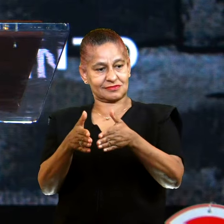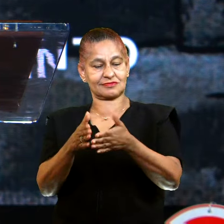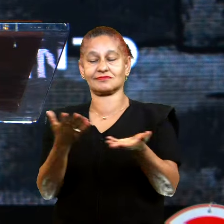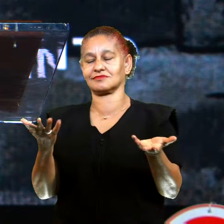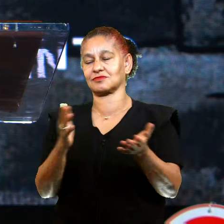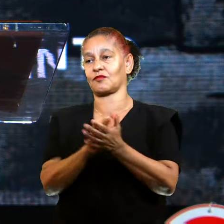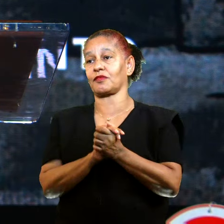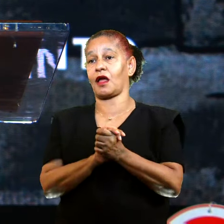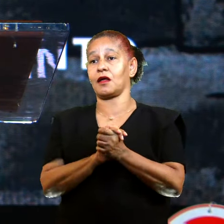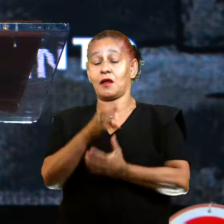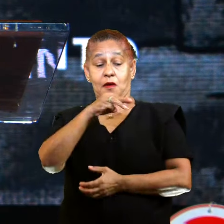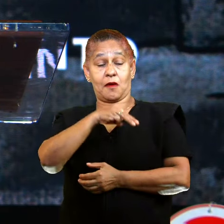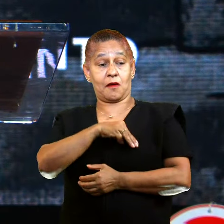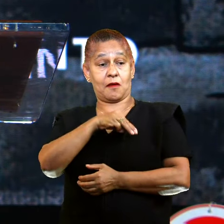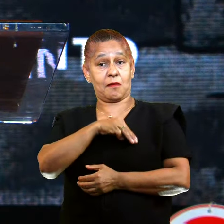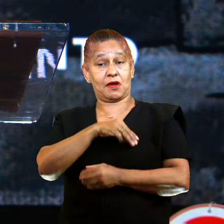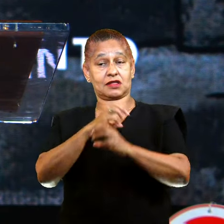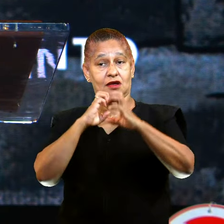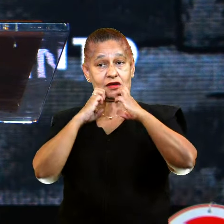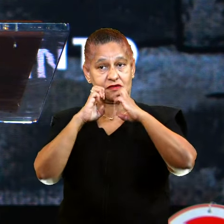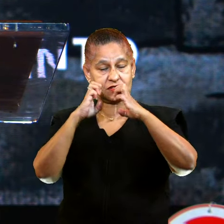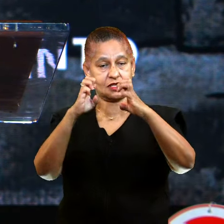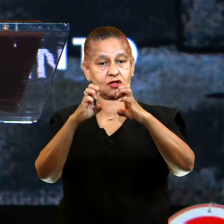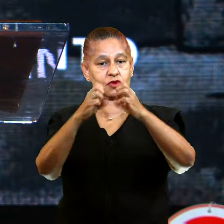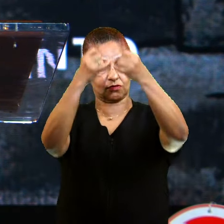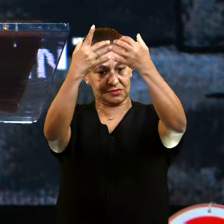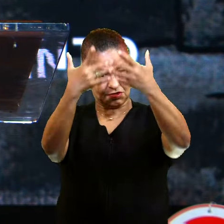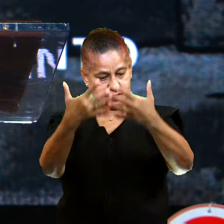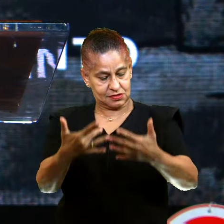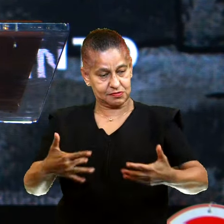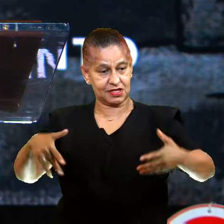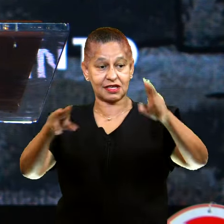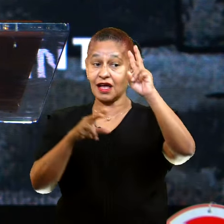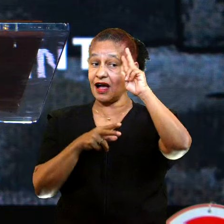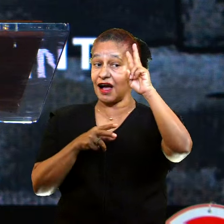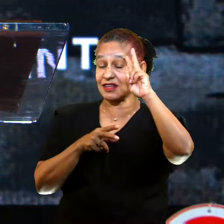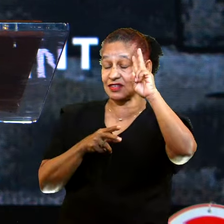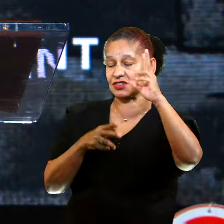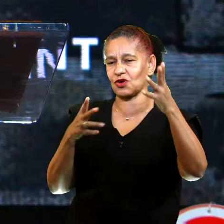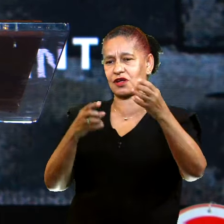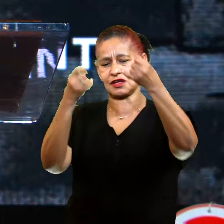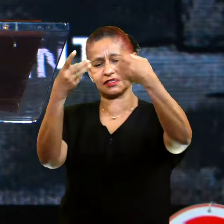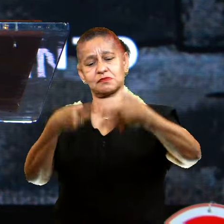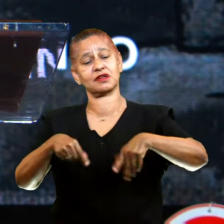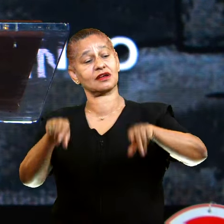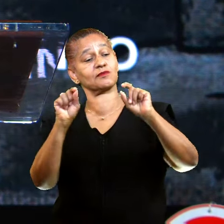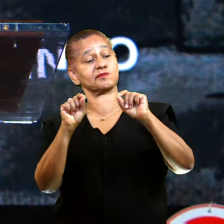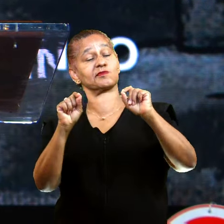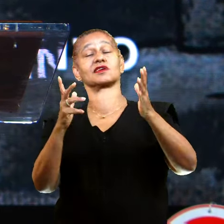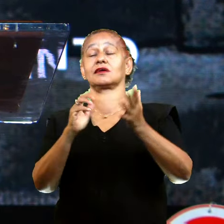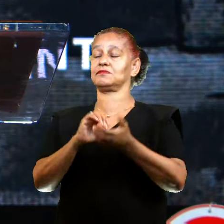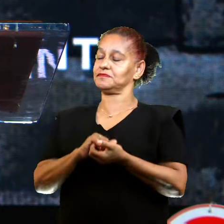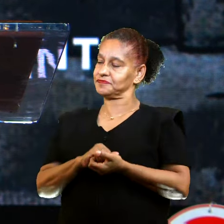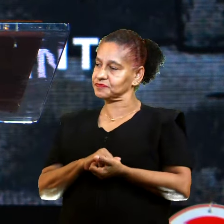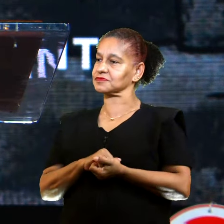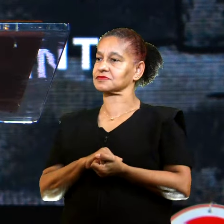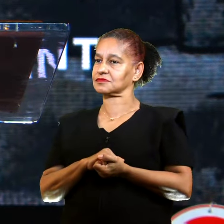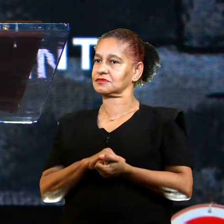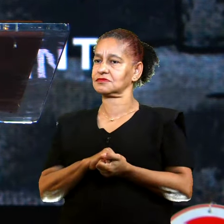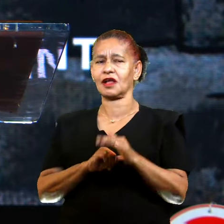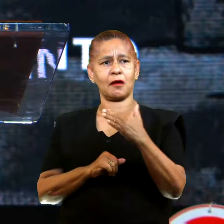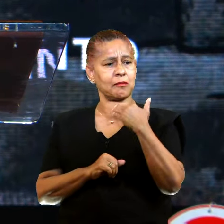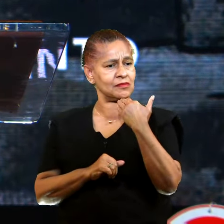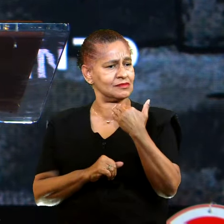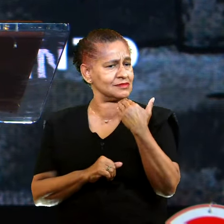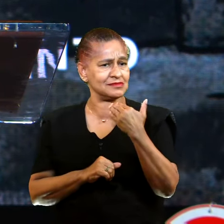evangelista Mateus, quando faz a narrativa dessa história, Ele vai dizer que ninguém